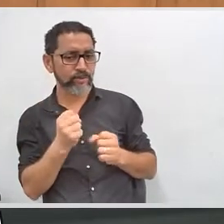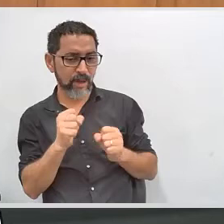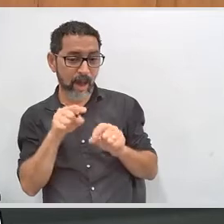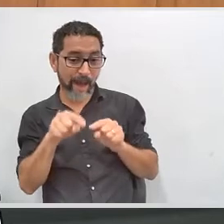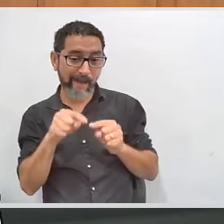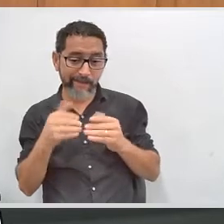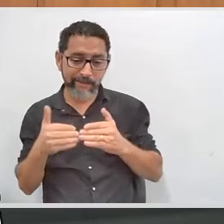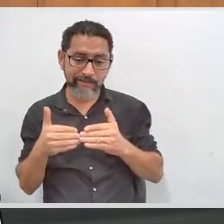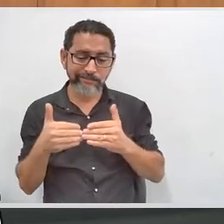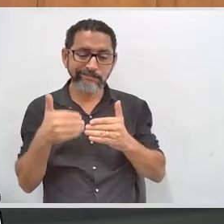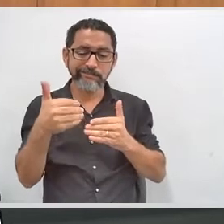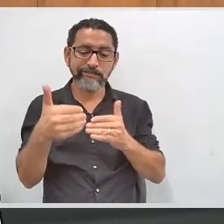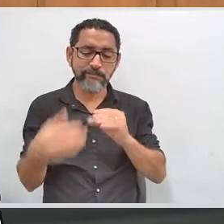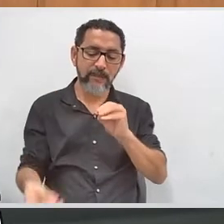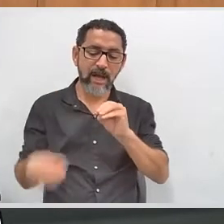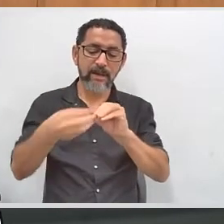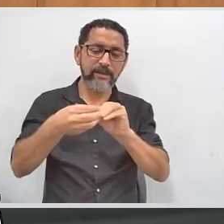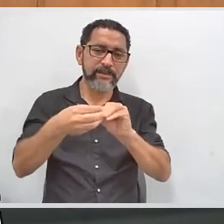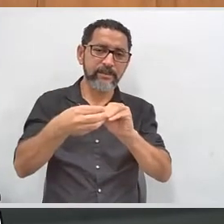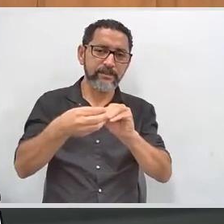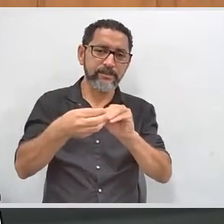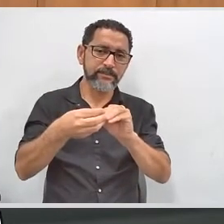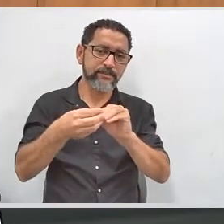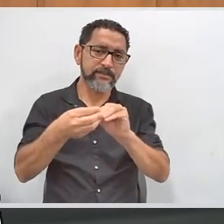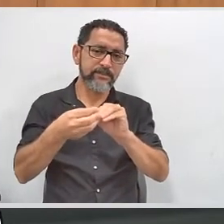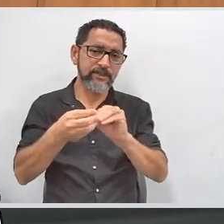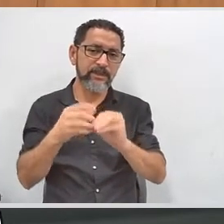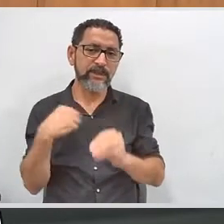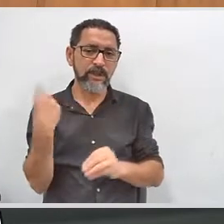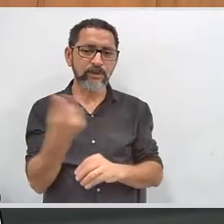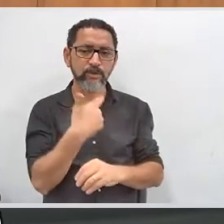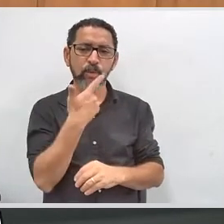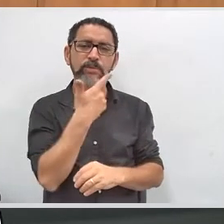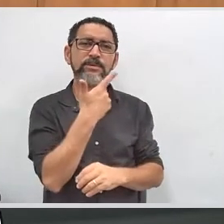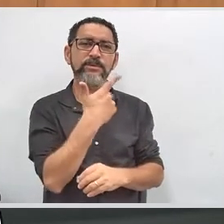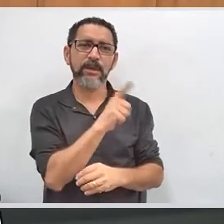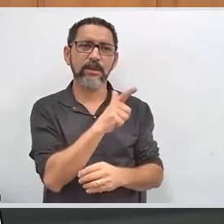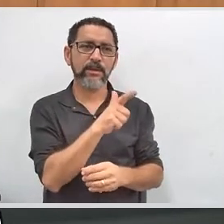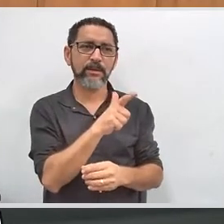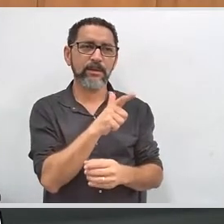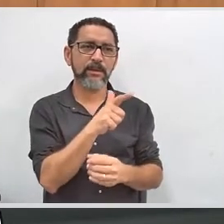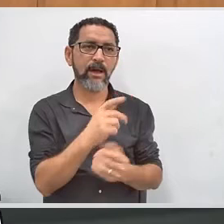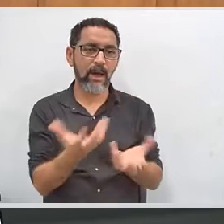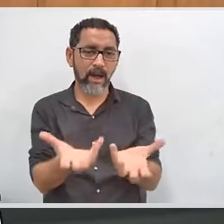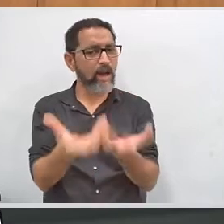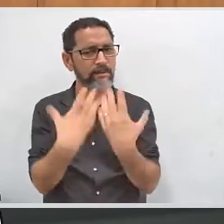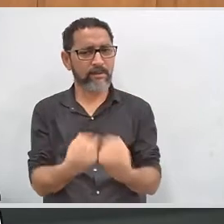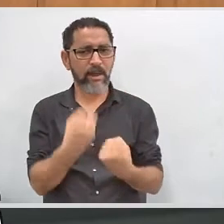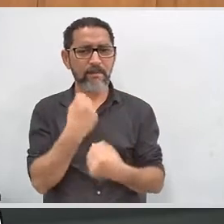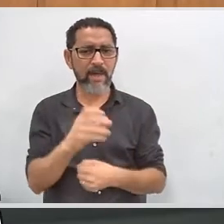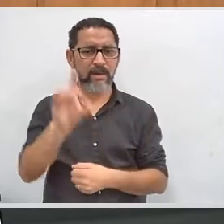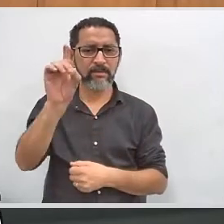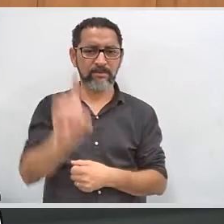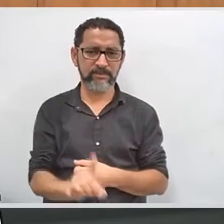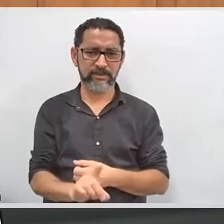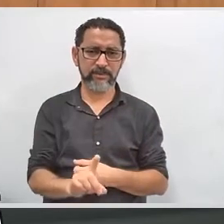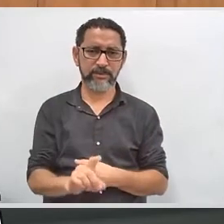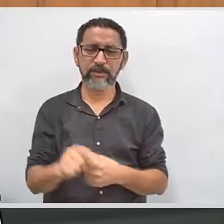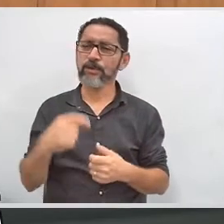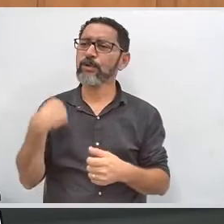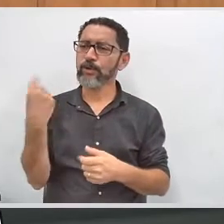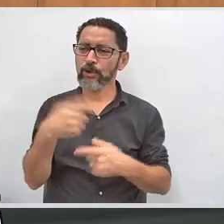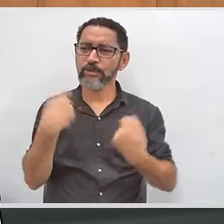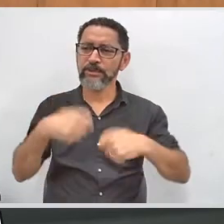ser acrescida e que a gente realmente consiga contemplar essa população da pessoa com deficiência, que é